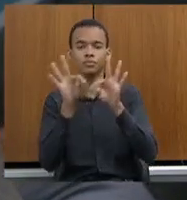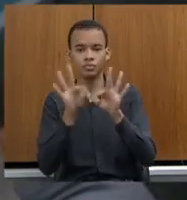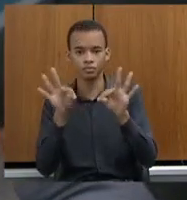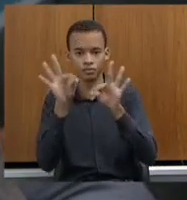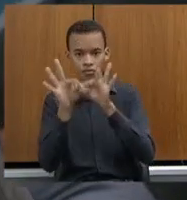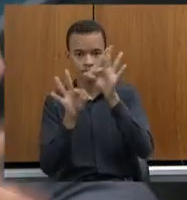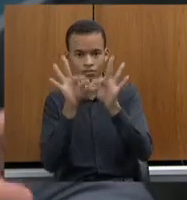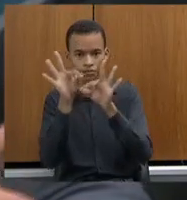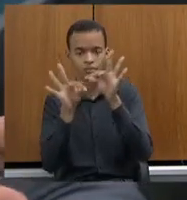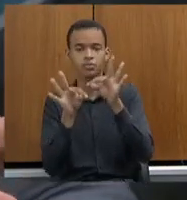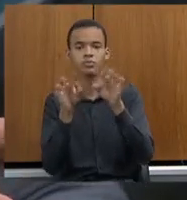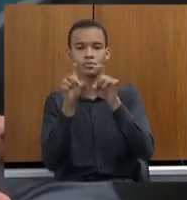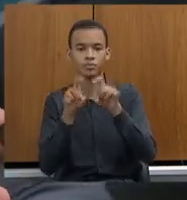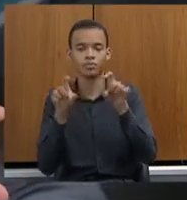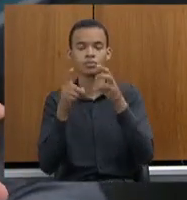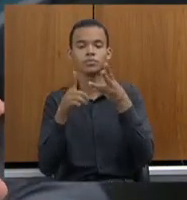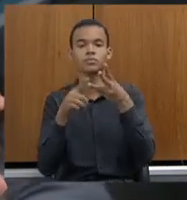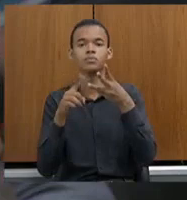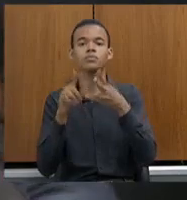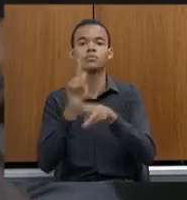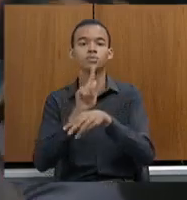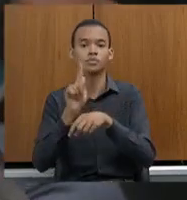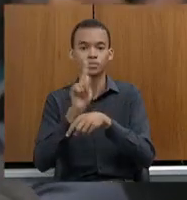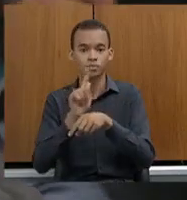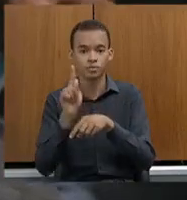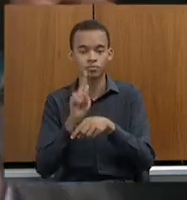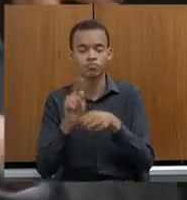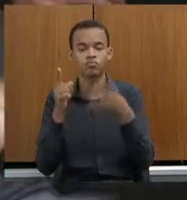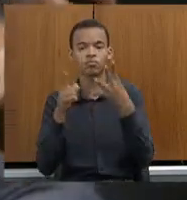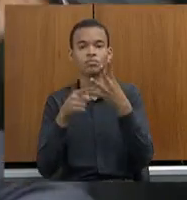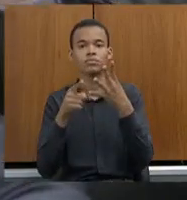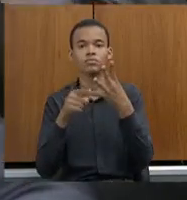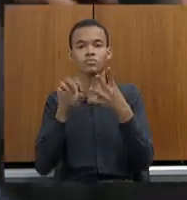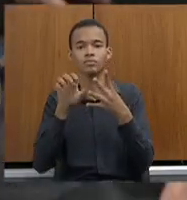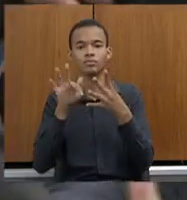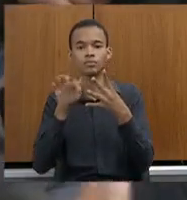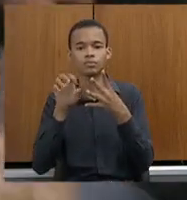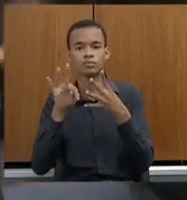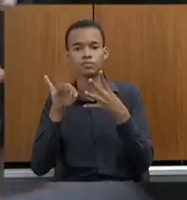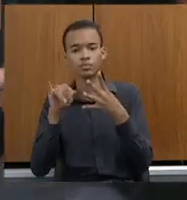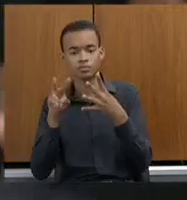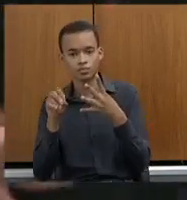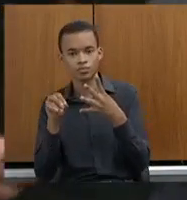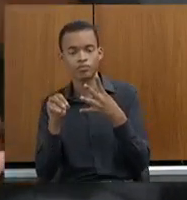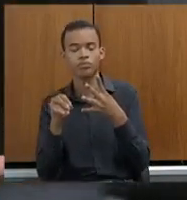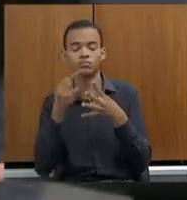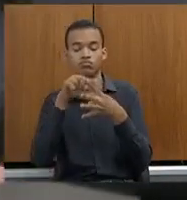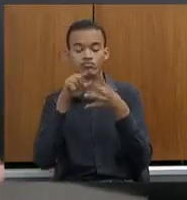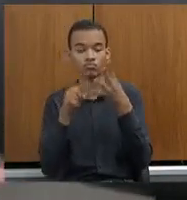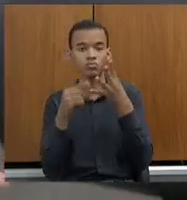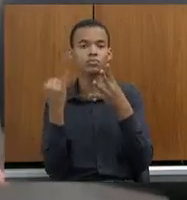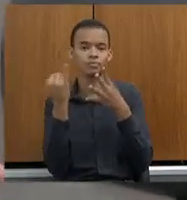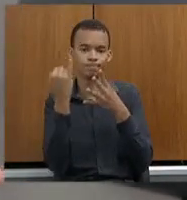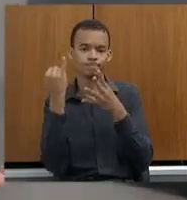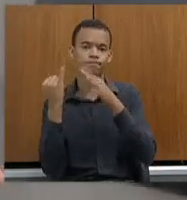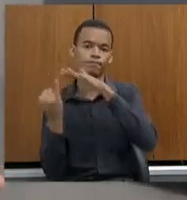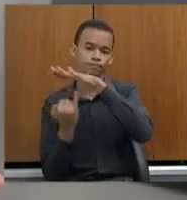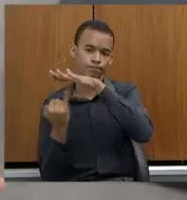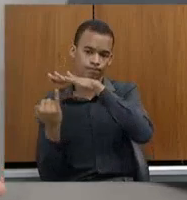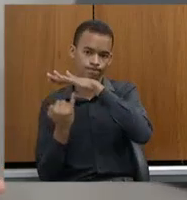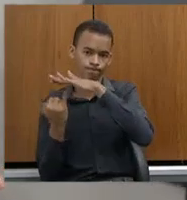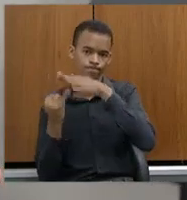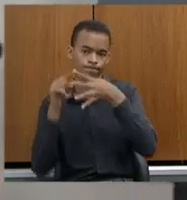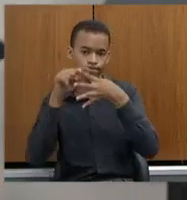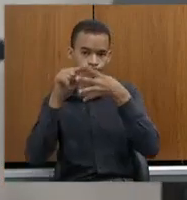a gestão e o efetivo. São quatro itens aqui para que qualquer instituição hoje funcione. Não é